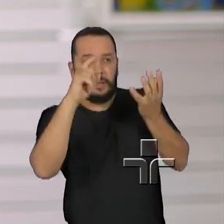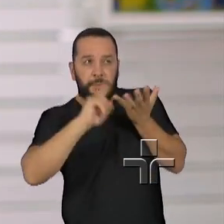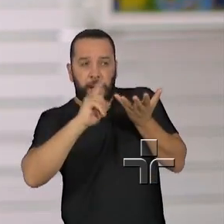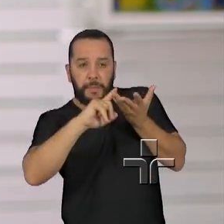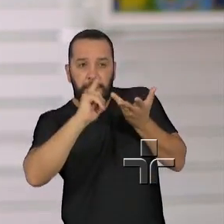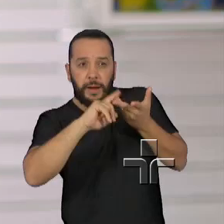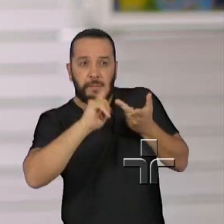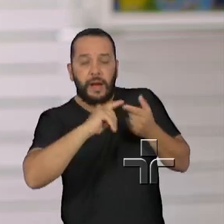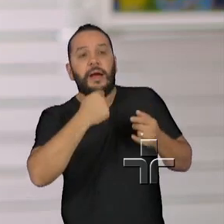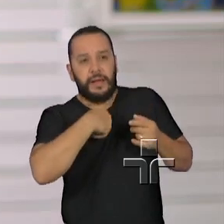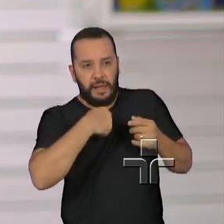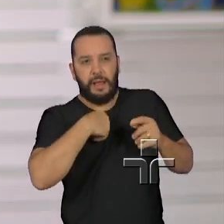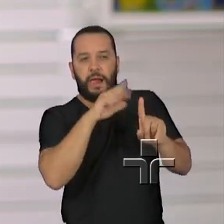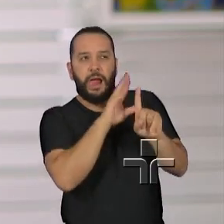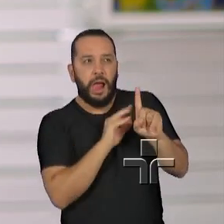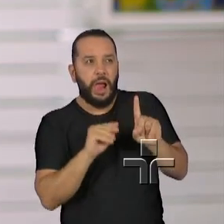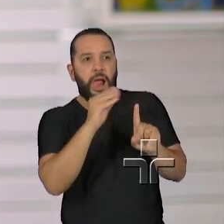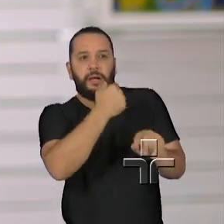sexual,